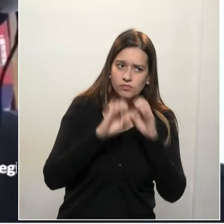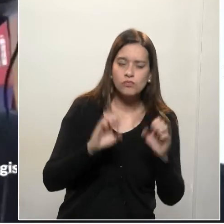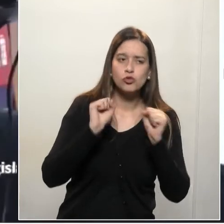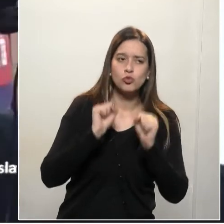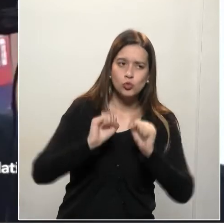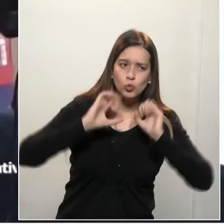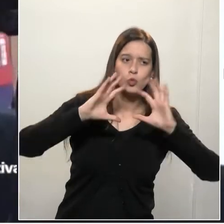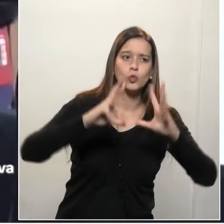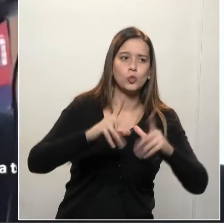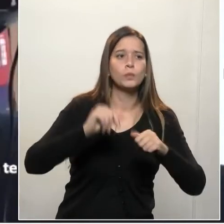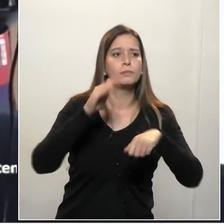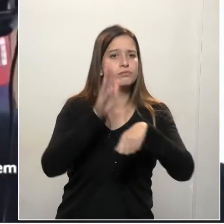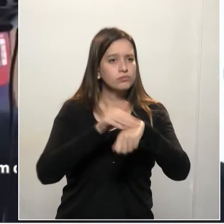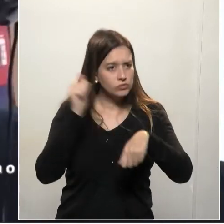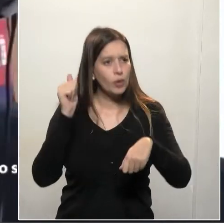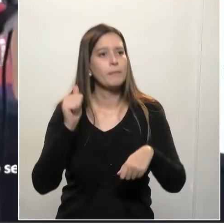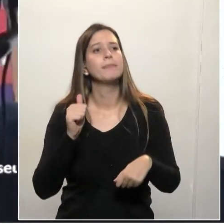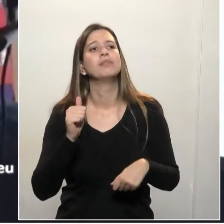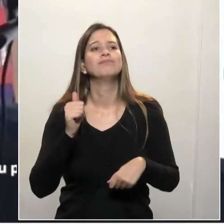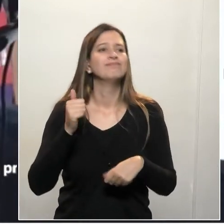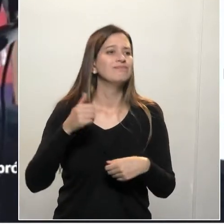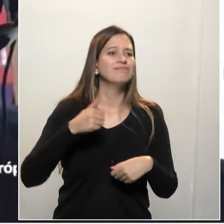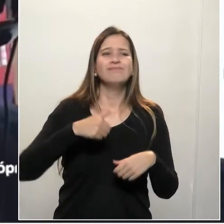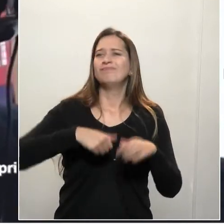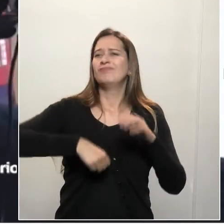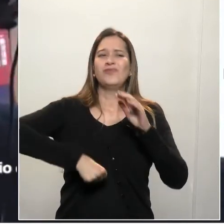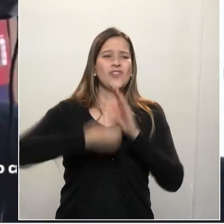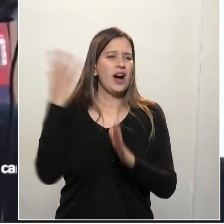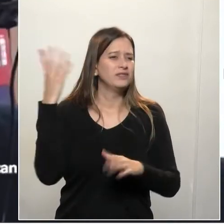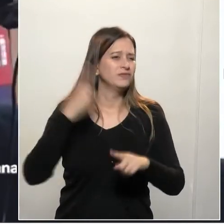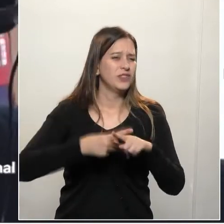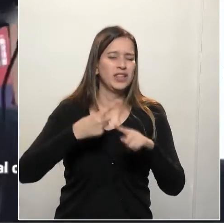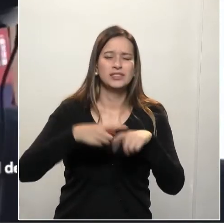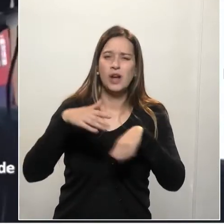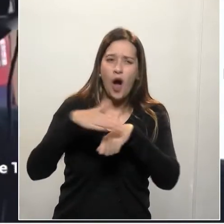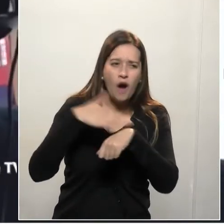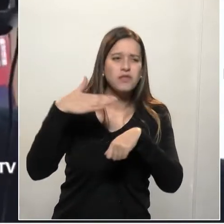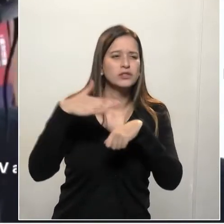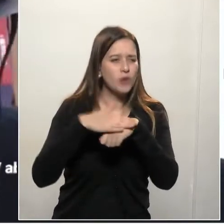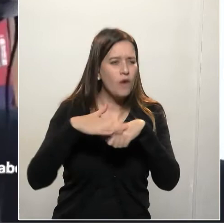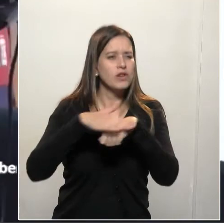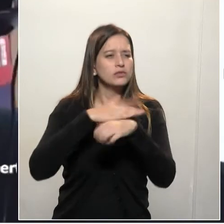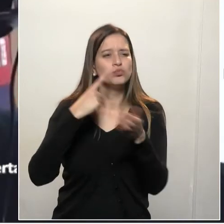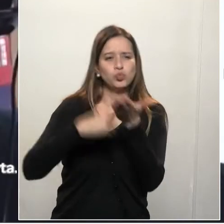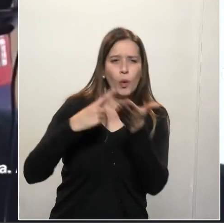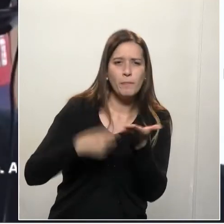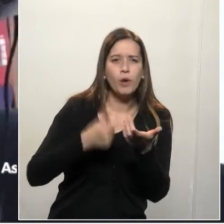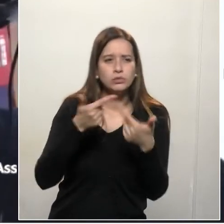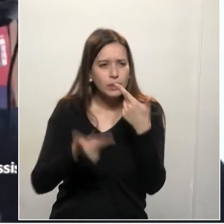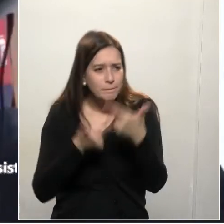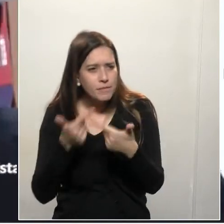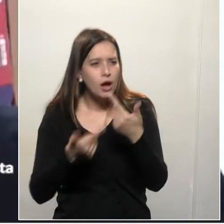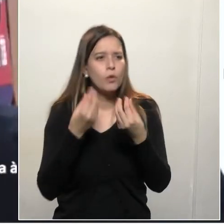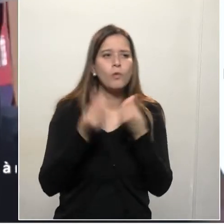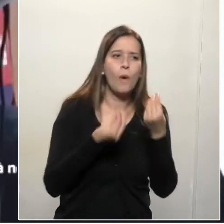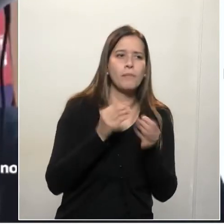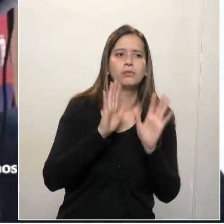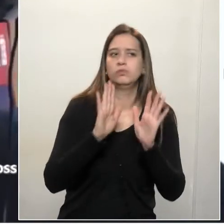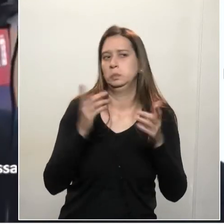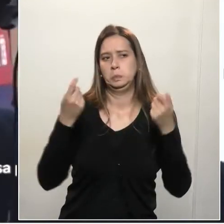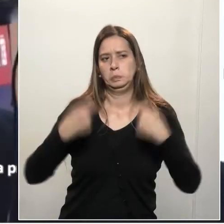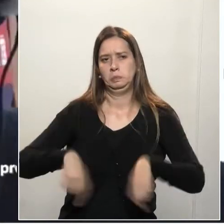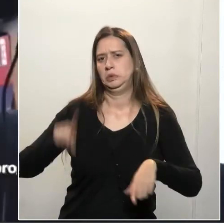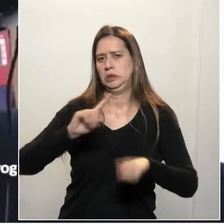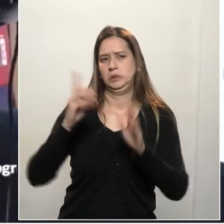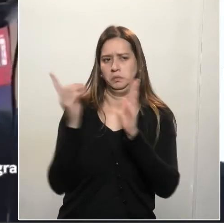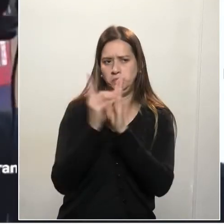chamou no palácio mais de uma vez para conversar, para tratar sobre esse tema e não precisava nenhum decreto